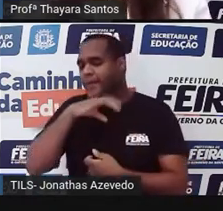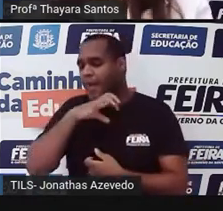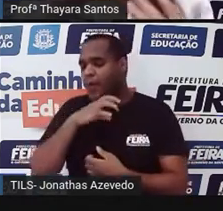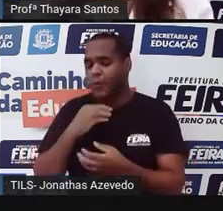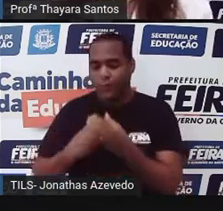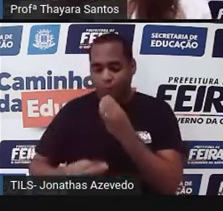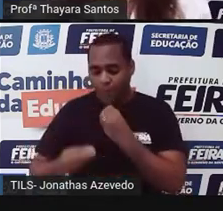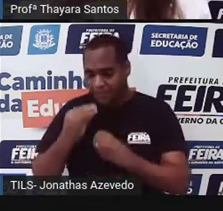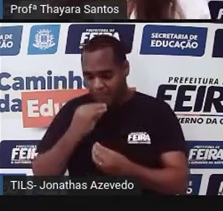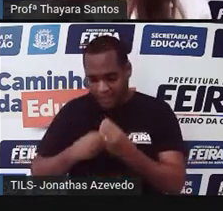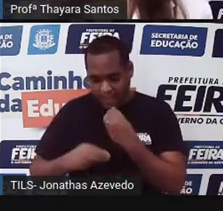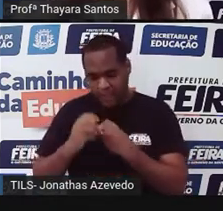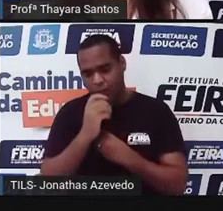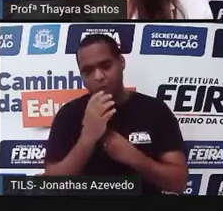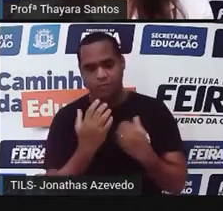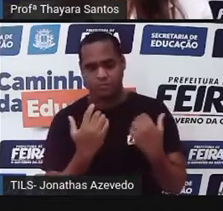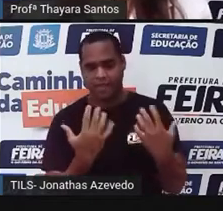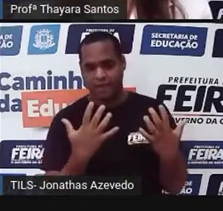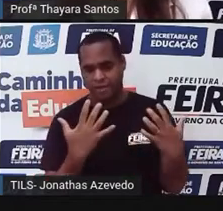animais, outras plantas.